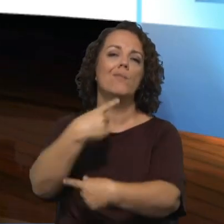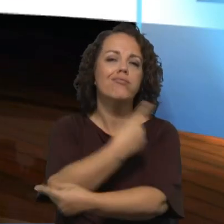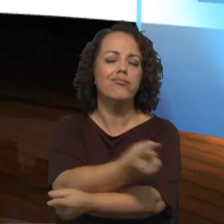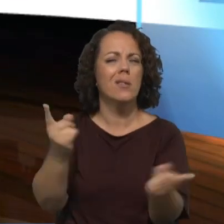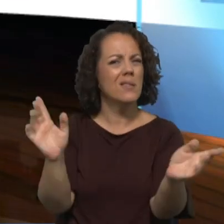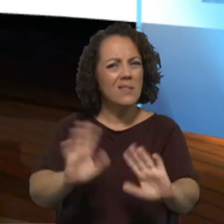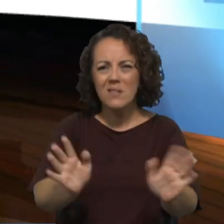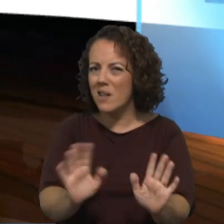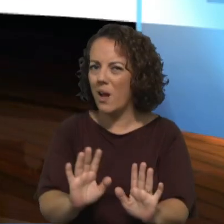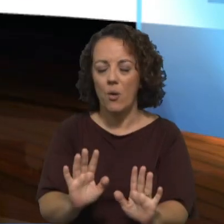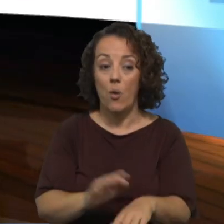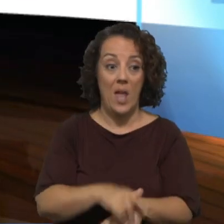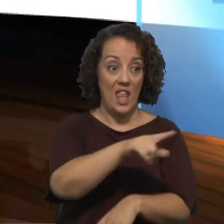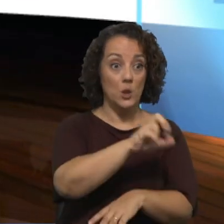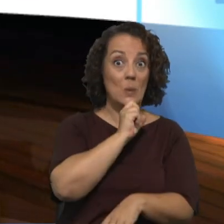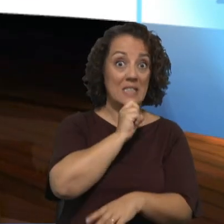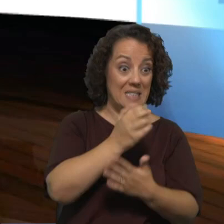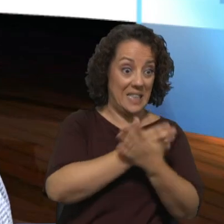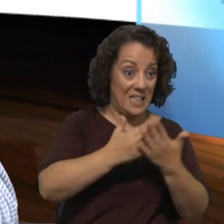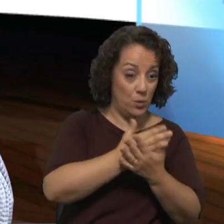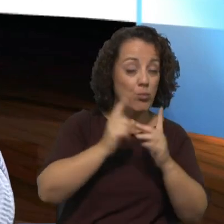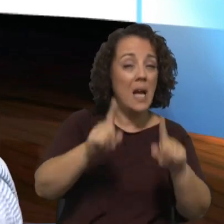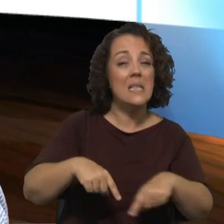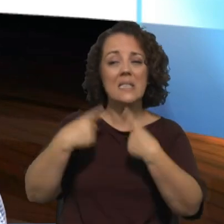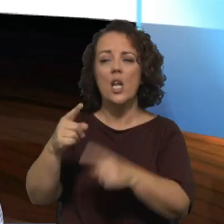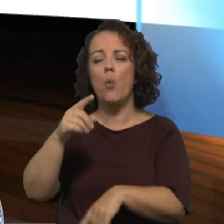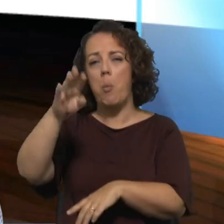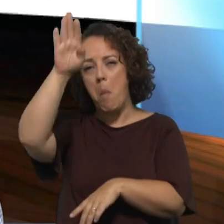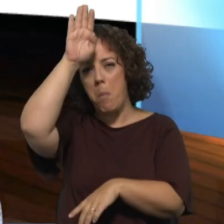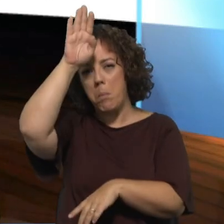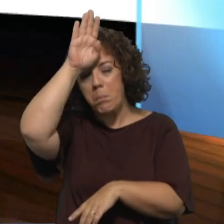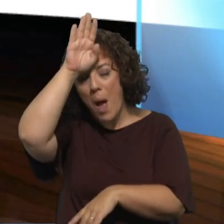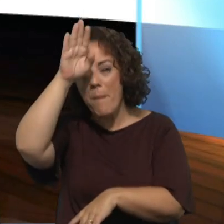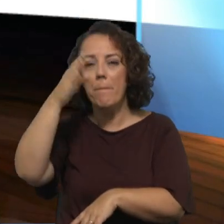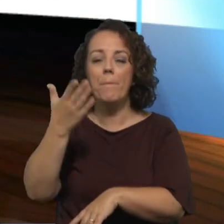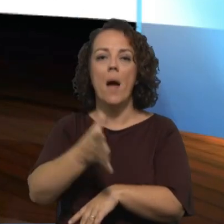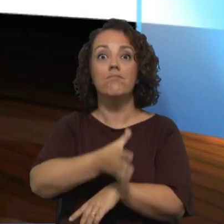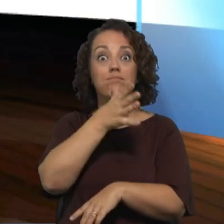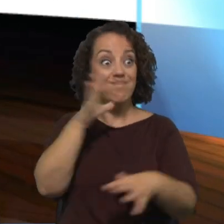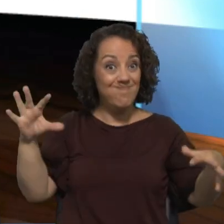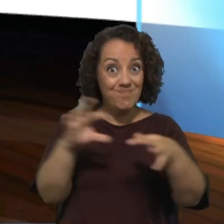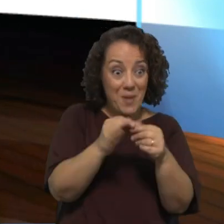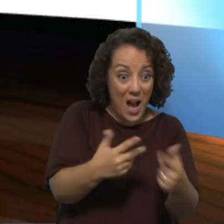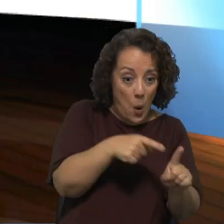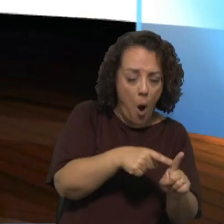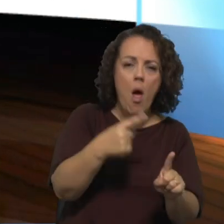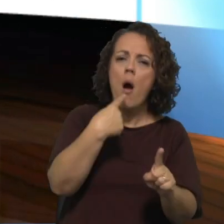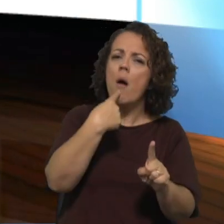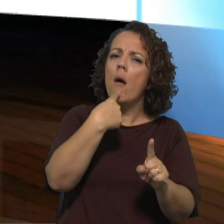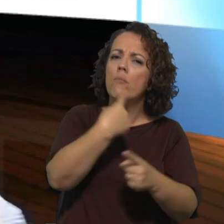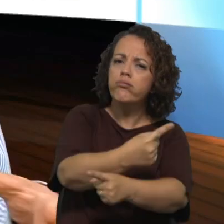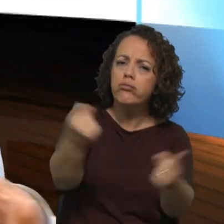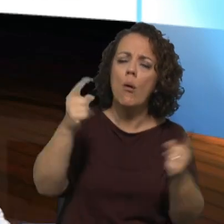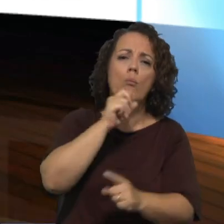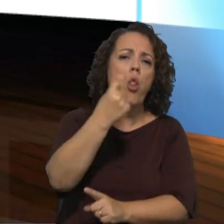faça depois do sínodo vai acontecer daqui a ano e meio dois anos se as comunidades ficarem à espera durante este tempo